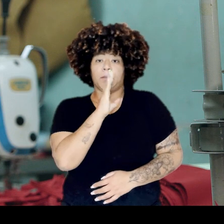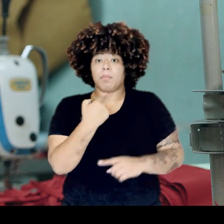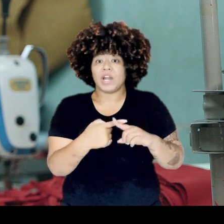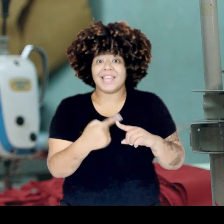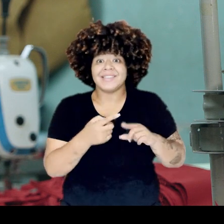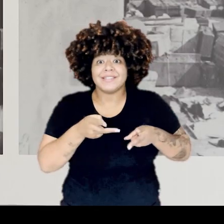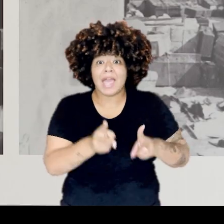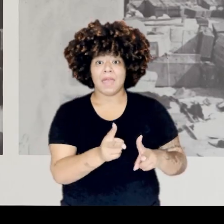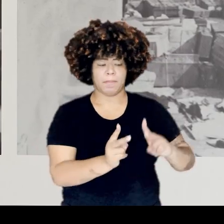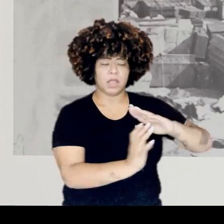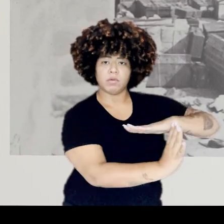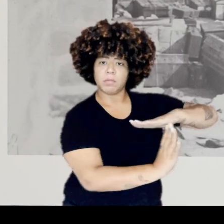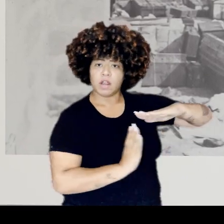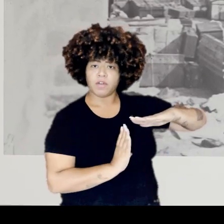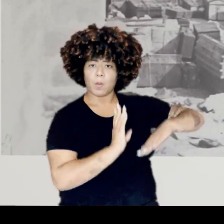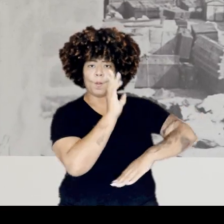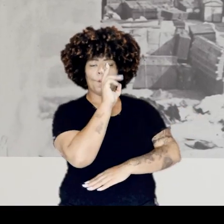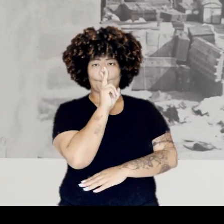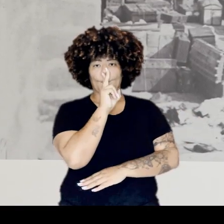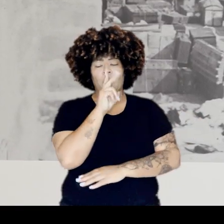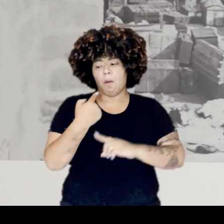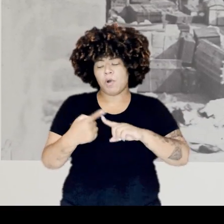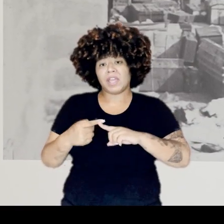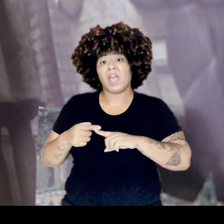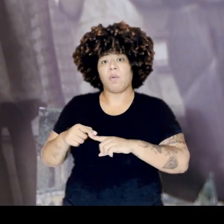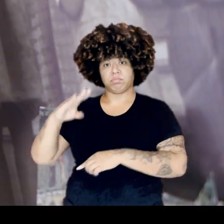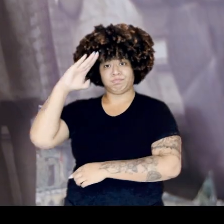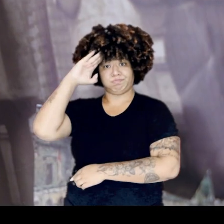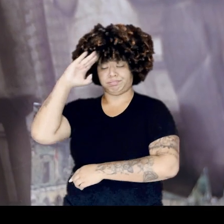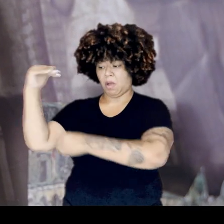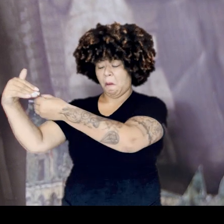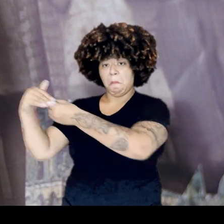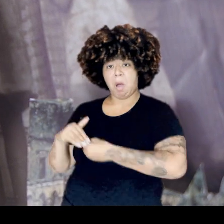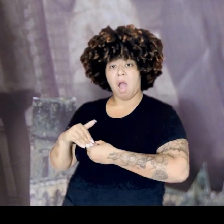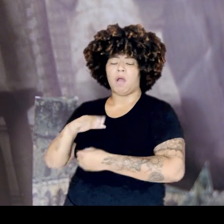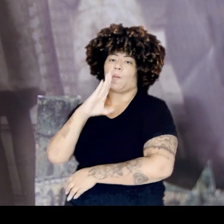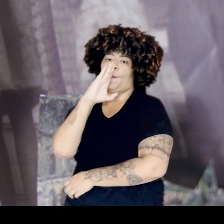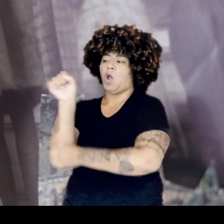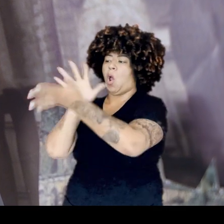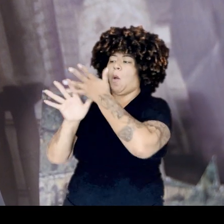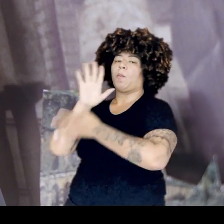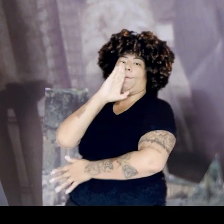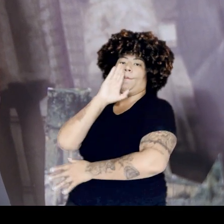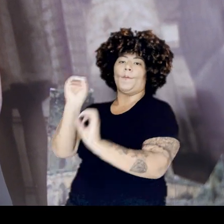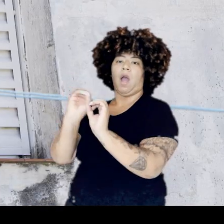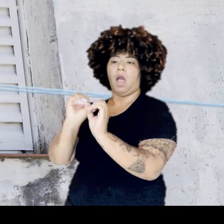sempre ficava calada. Alguma coisa falava pra nós, ficava calada, eu não respondia. Não fico calada mais, não.